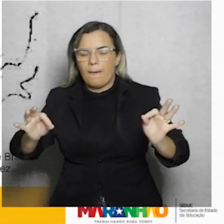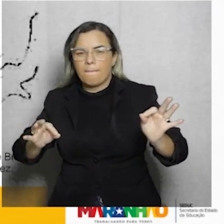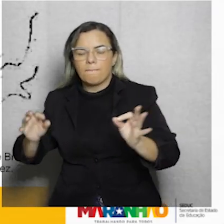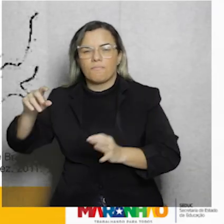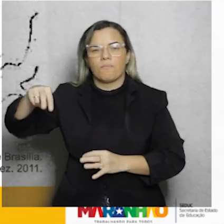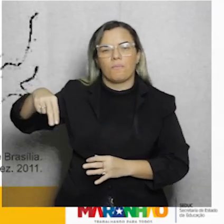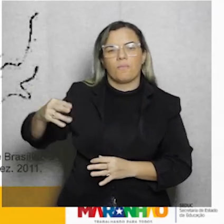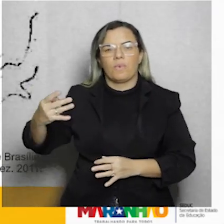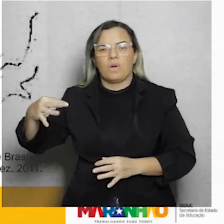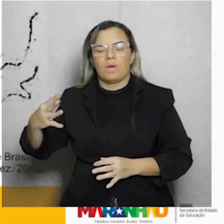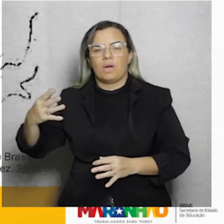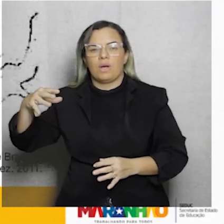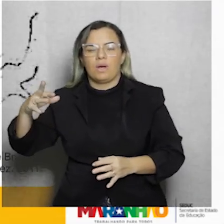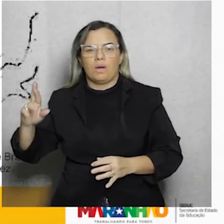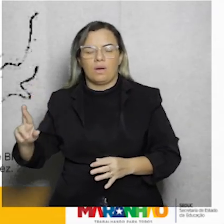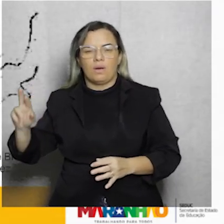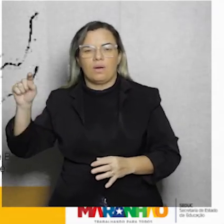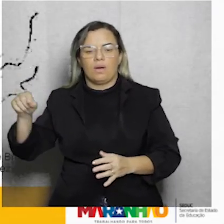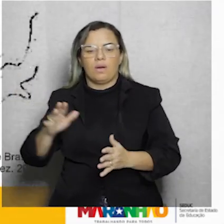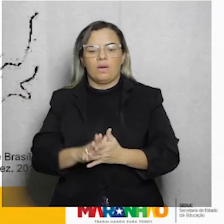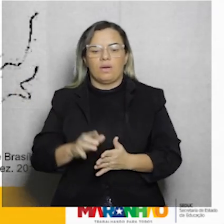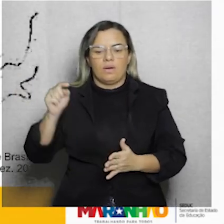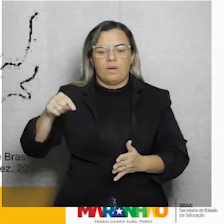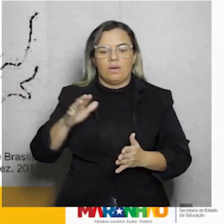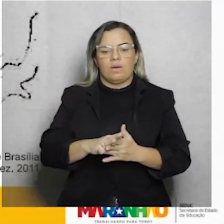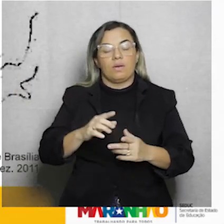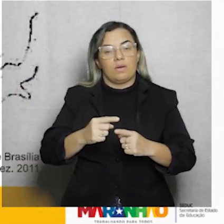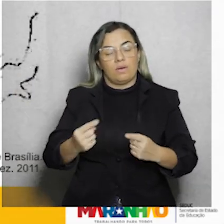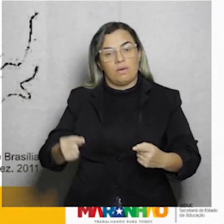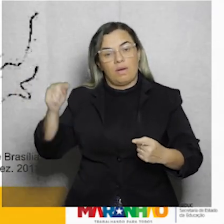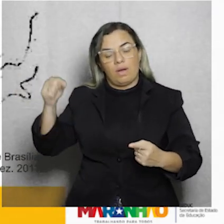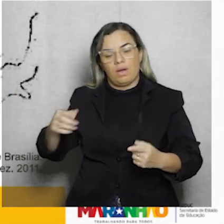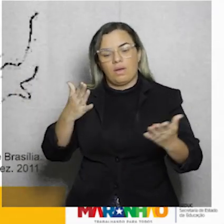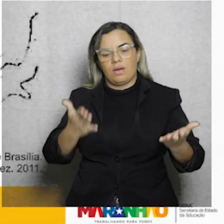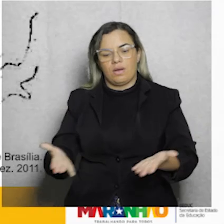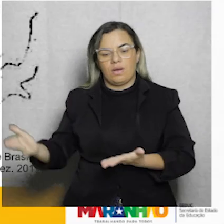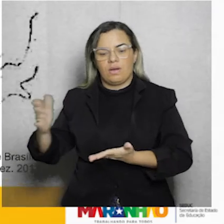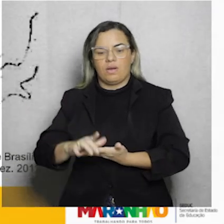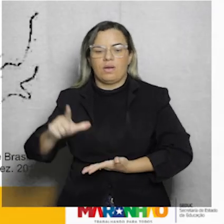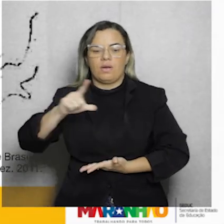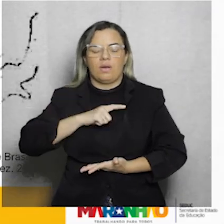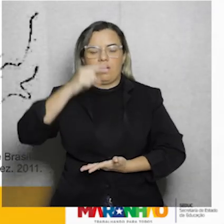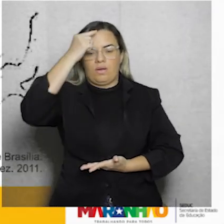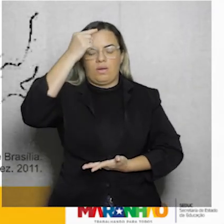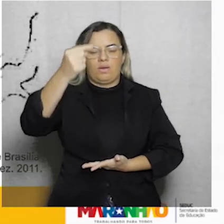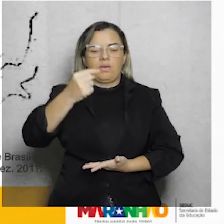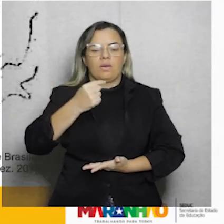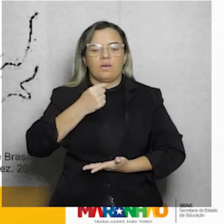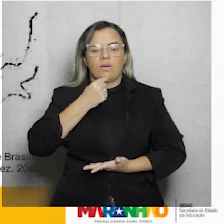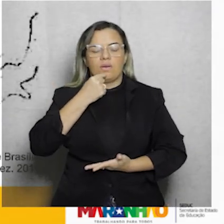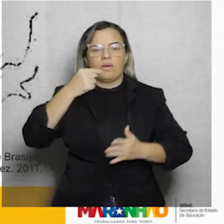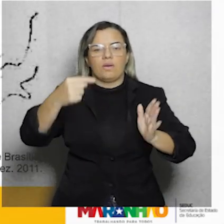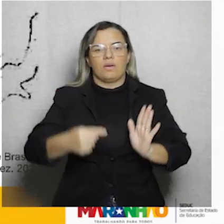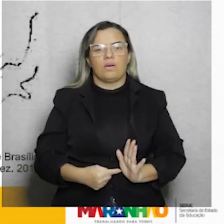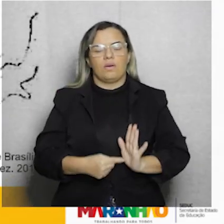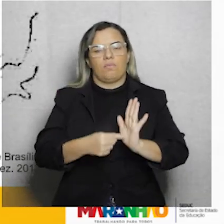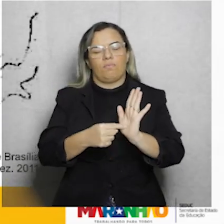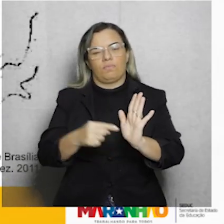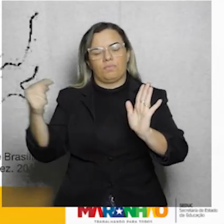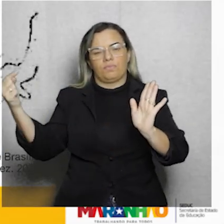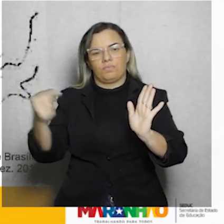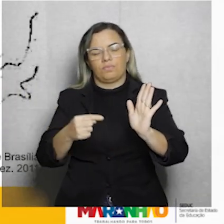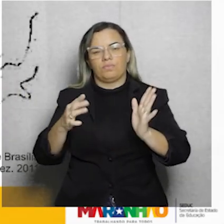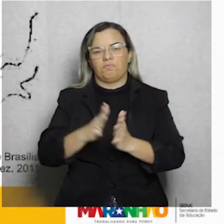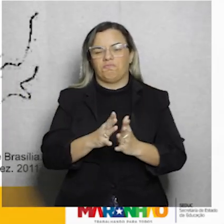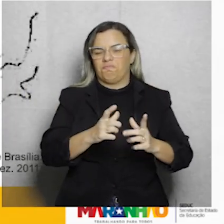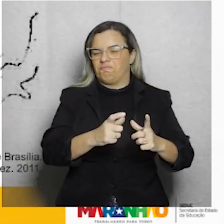presença do urbanista Lúcio Costa. Inclusive vai trazer essa imagem que vai nos mostrar um dos